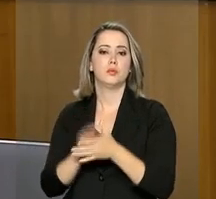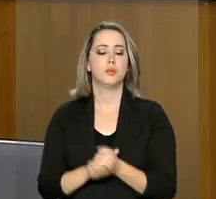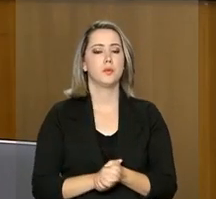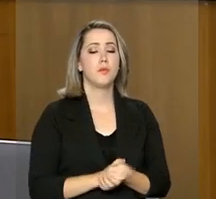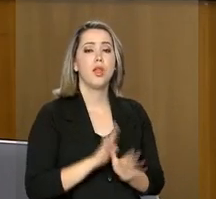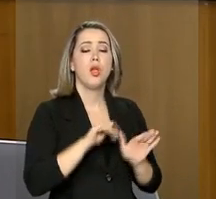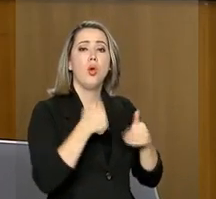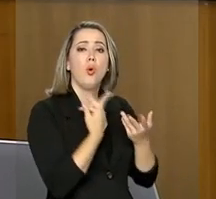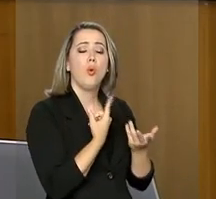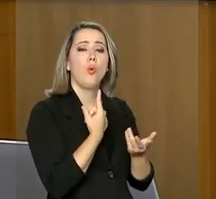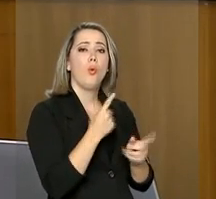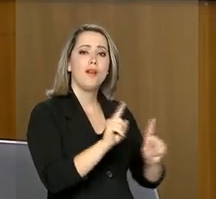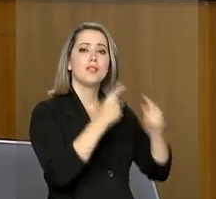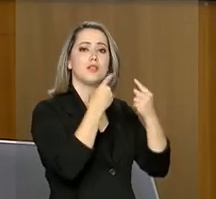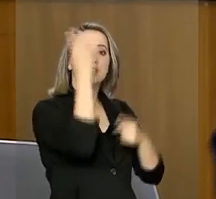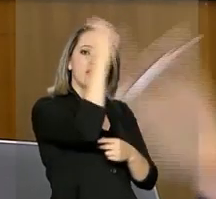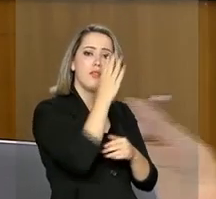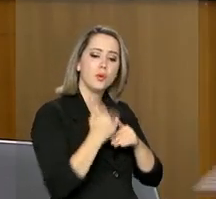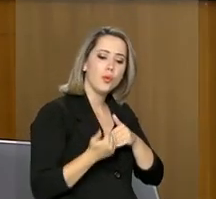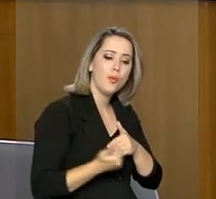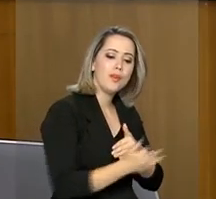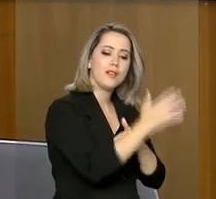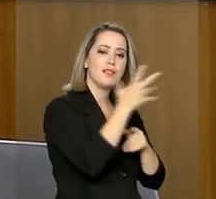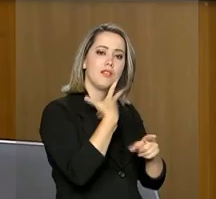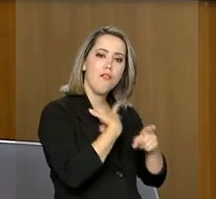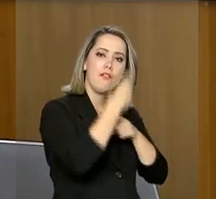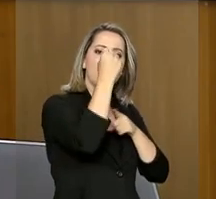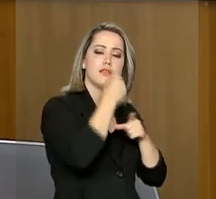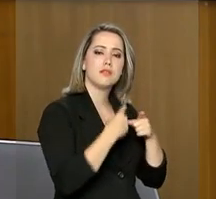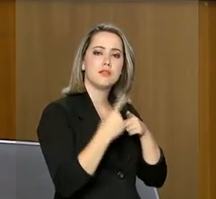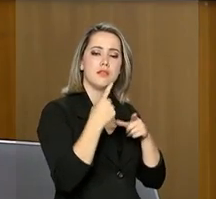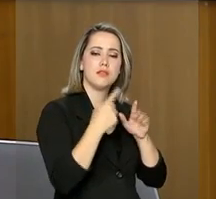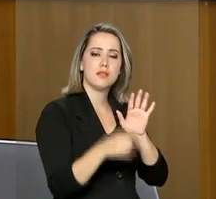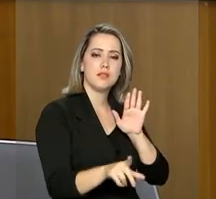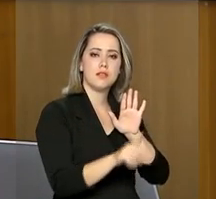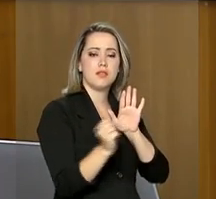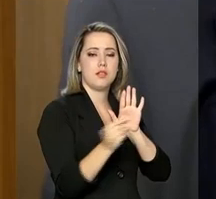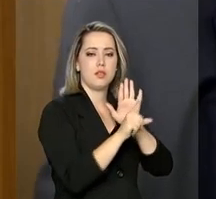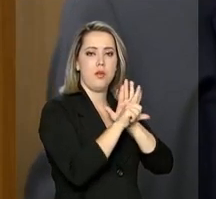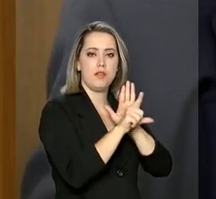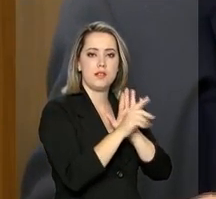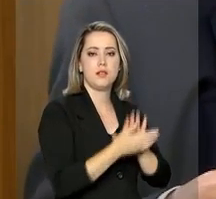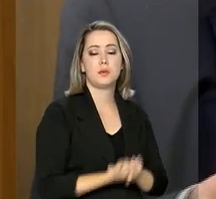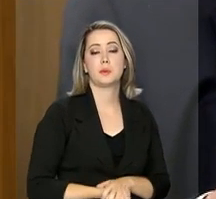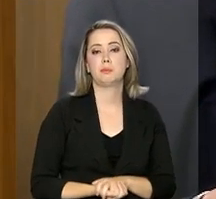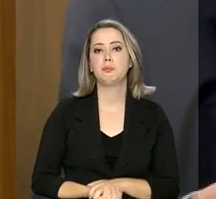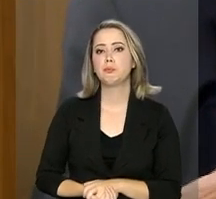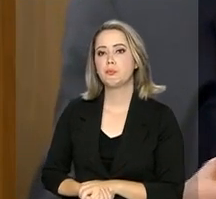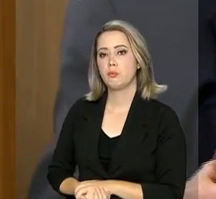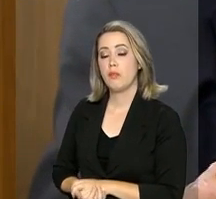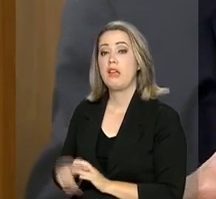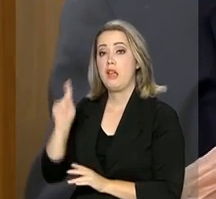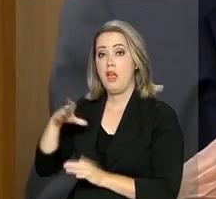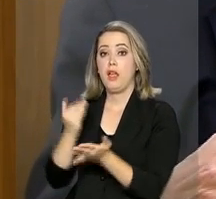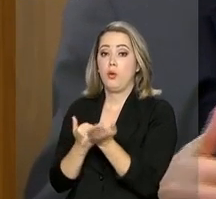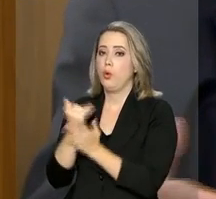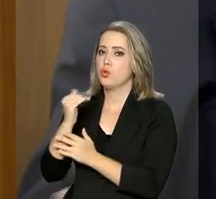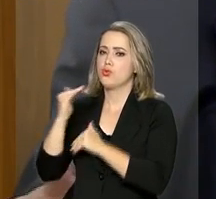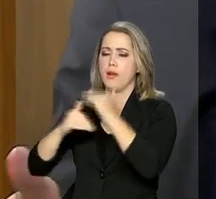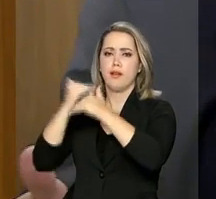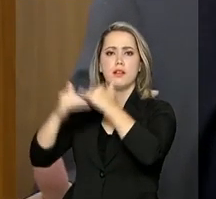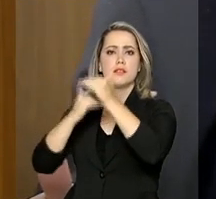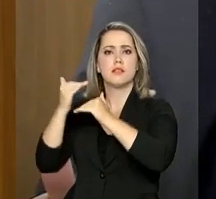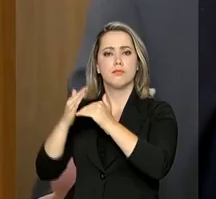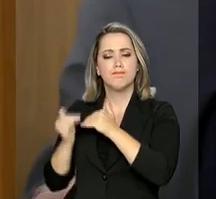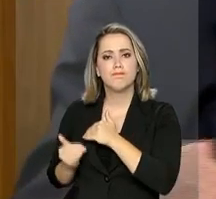desafios, então, do Brasil daqui para frente, aí vencida essa etapa das reformas, ministro? O desafio é não só continuar crescendo, como crescer